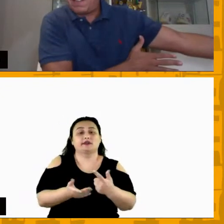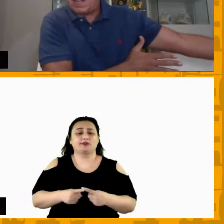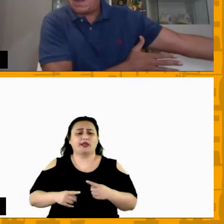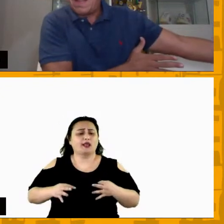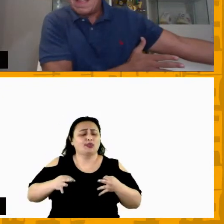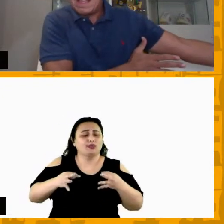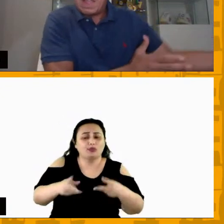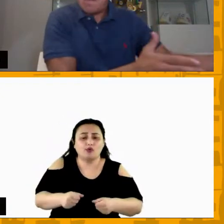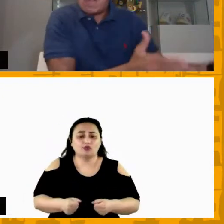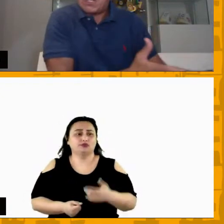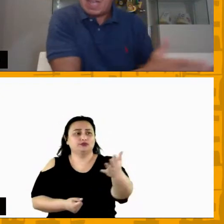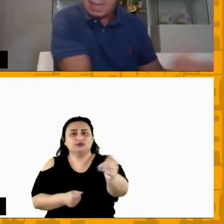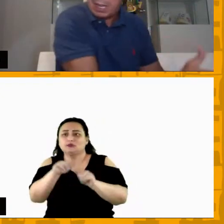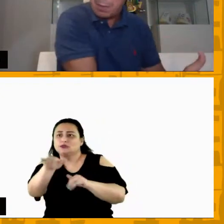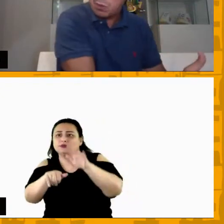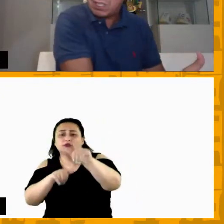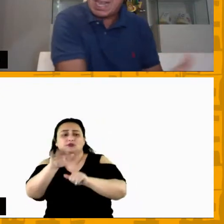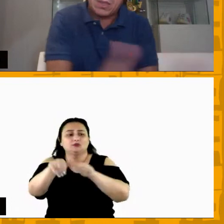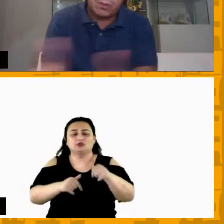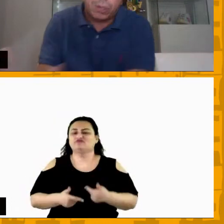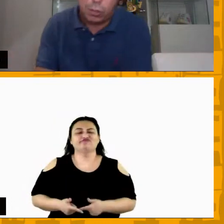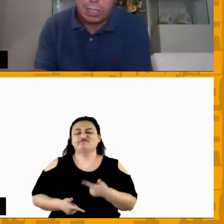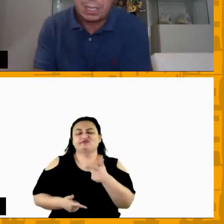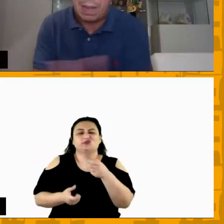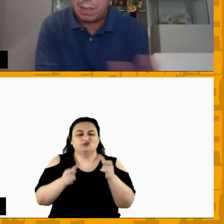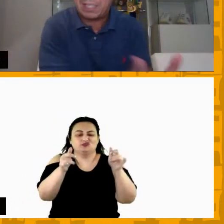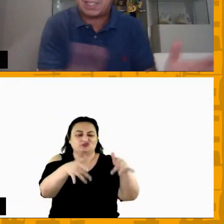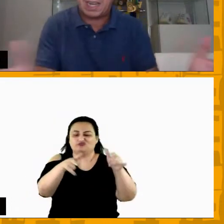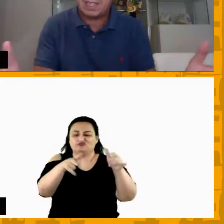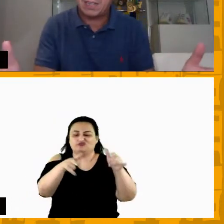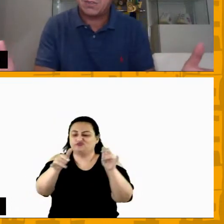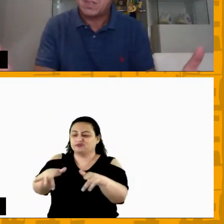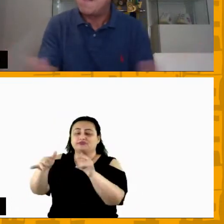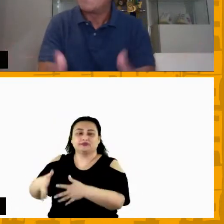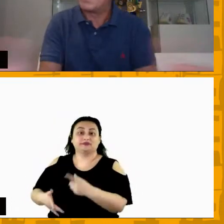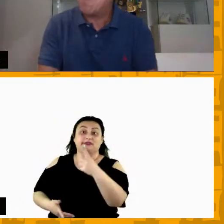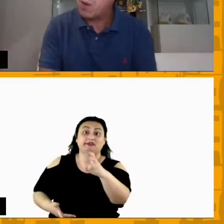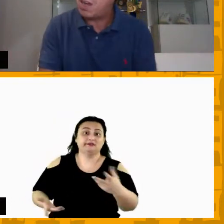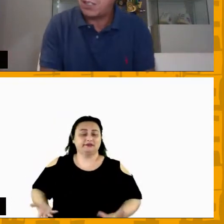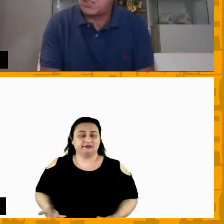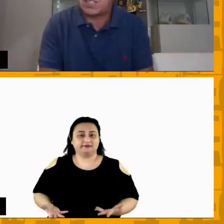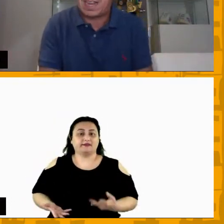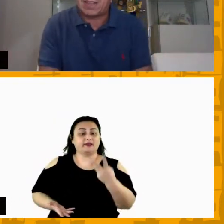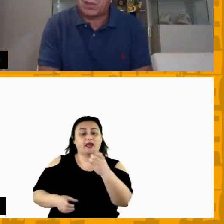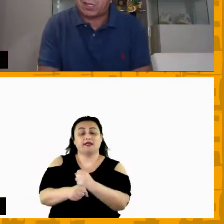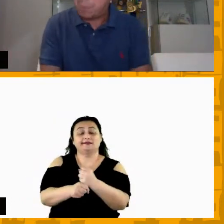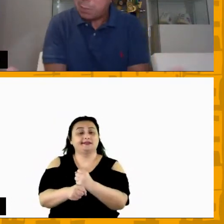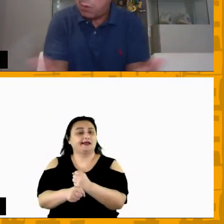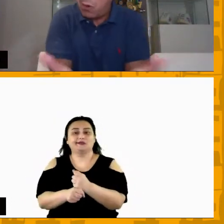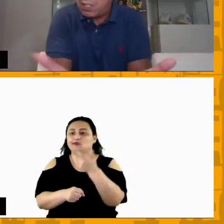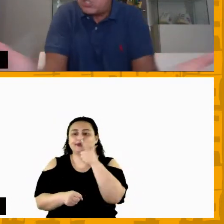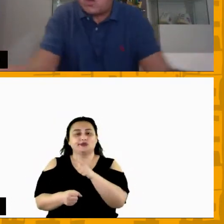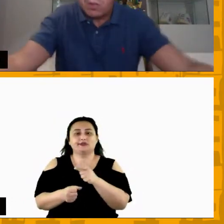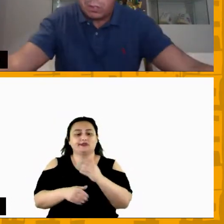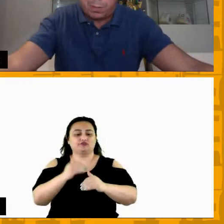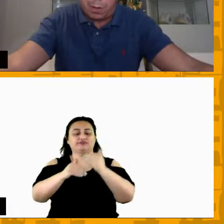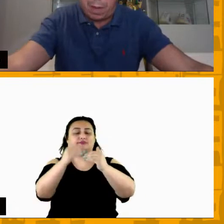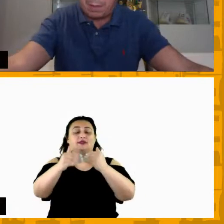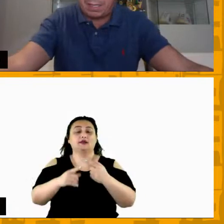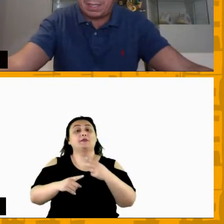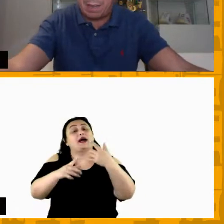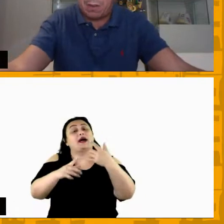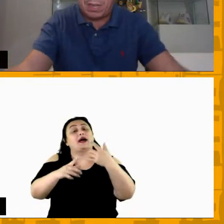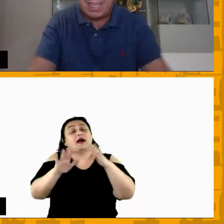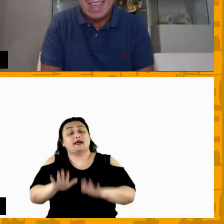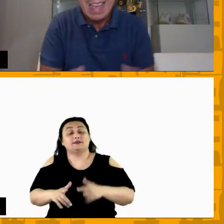serviram e de repente a equipe não saiu de onde estava nesses 3 anos não por causa dos treinadores mas por conta de outros